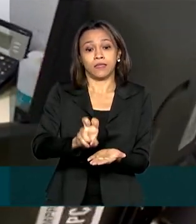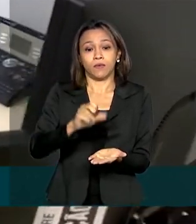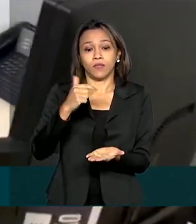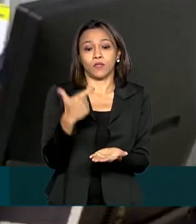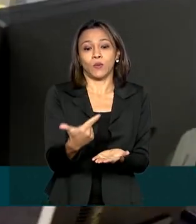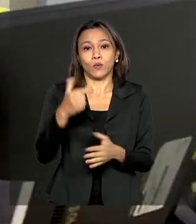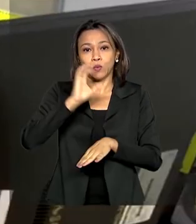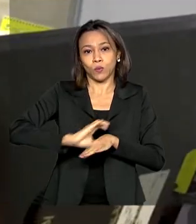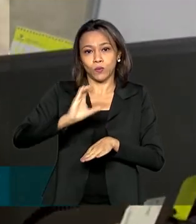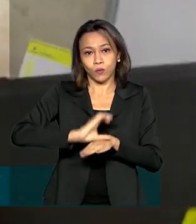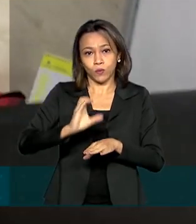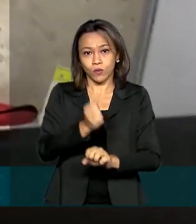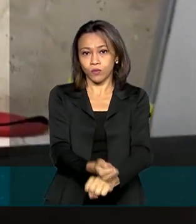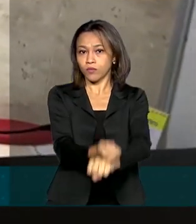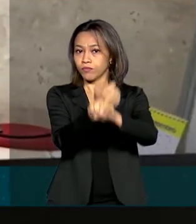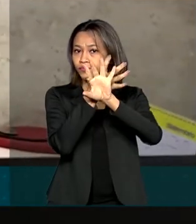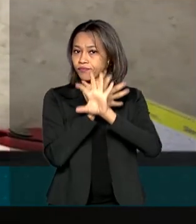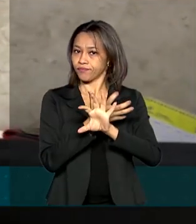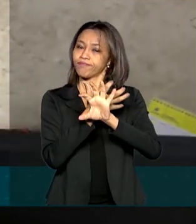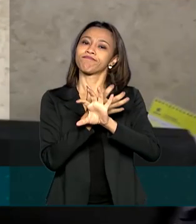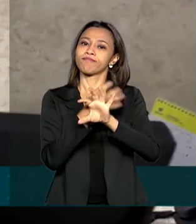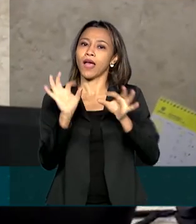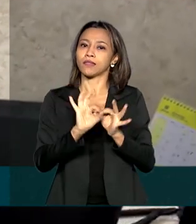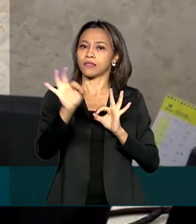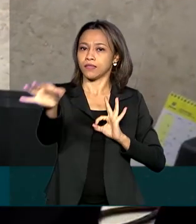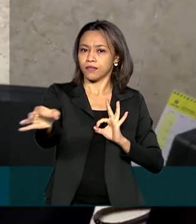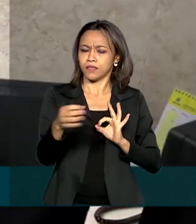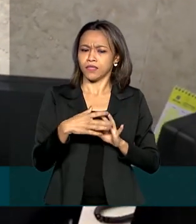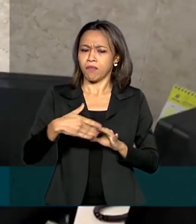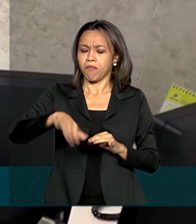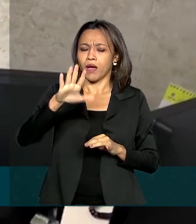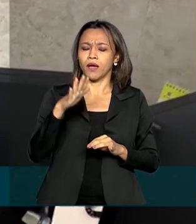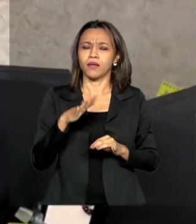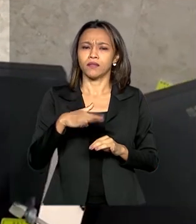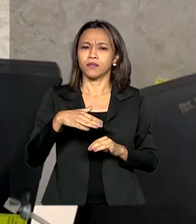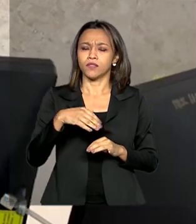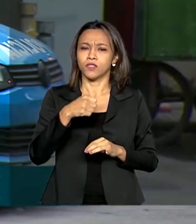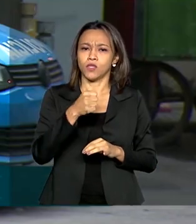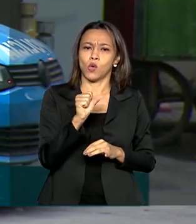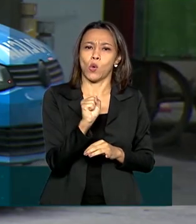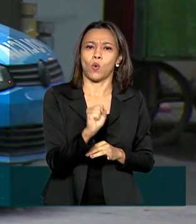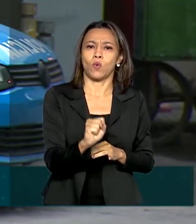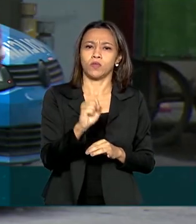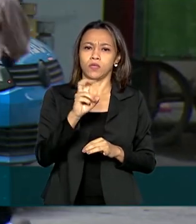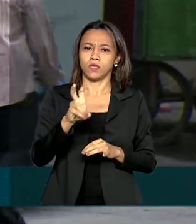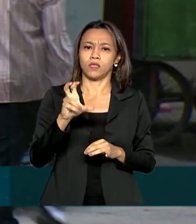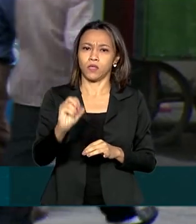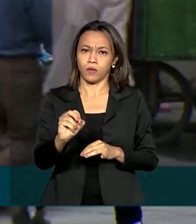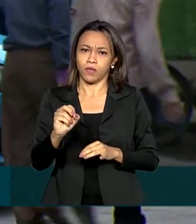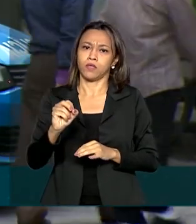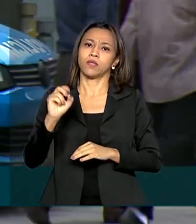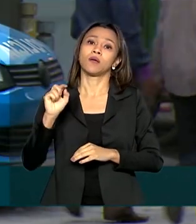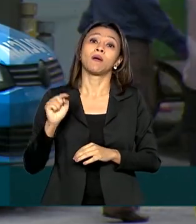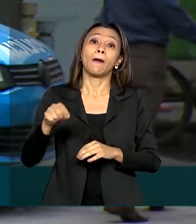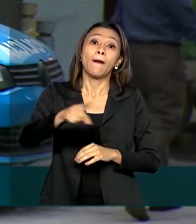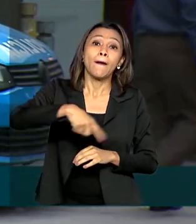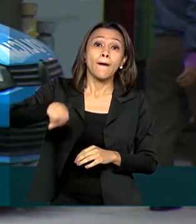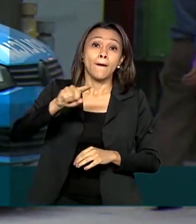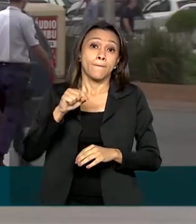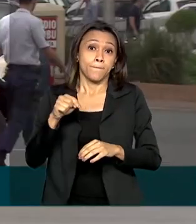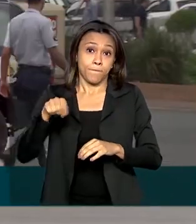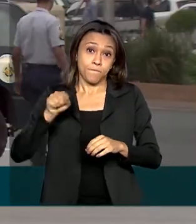online e à distância para os mais de 850 mil profissionais do Sistema Único de Segurança